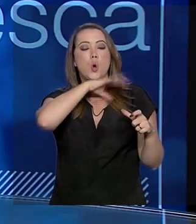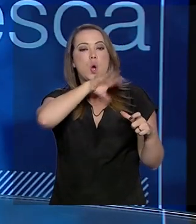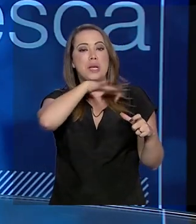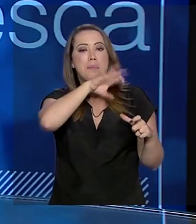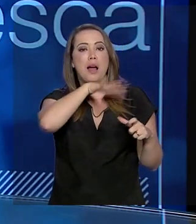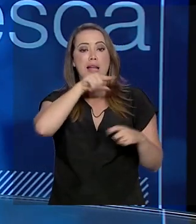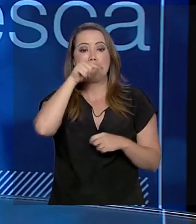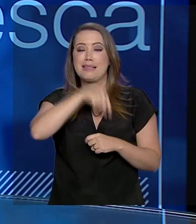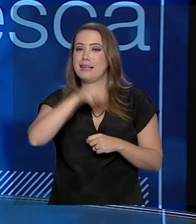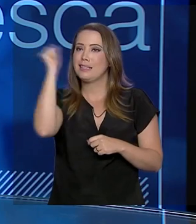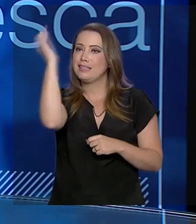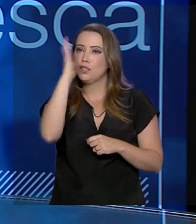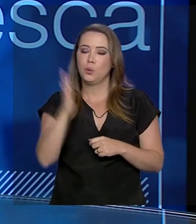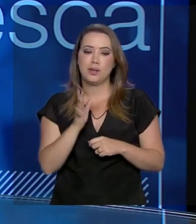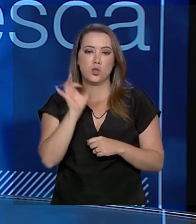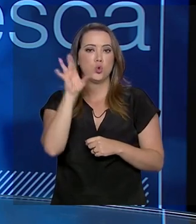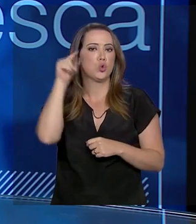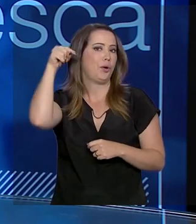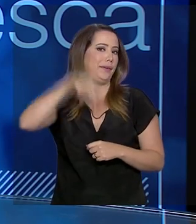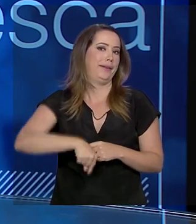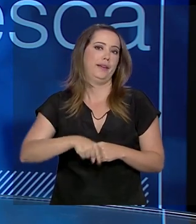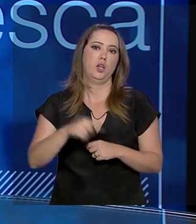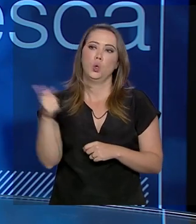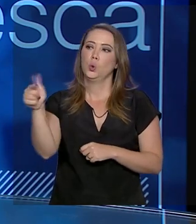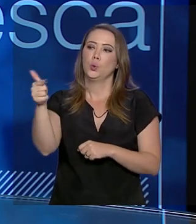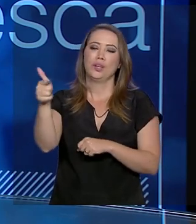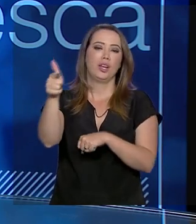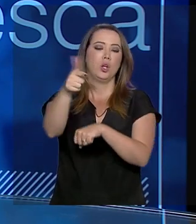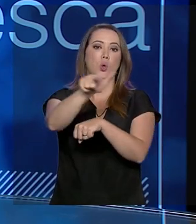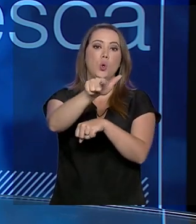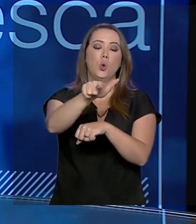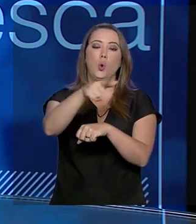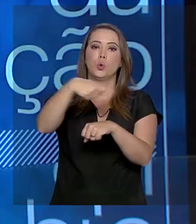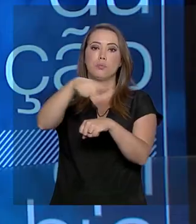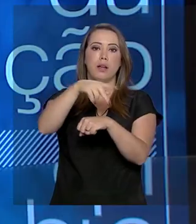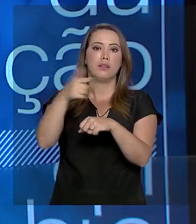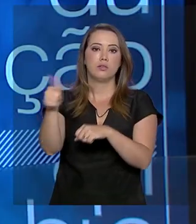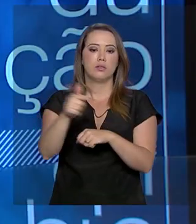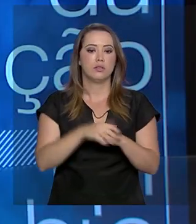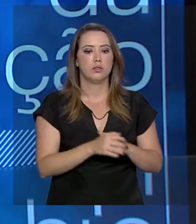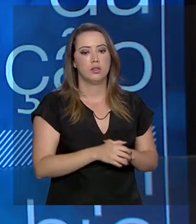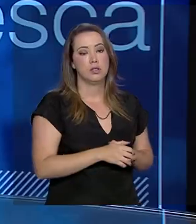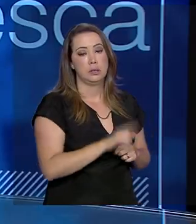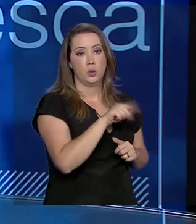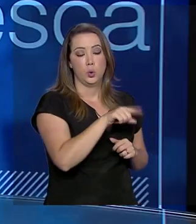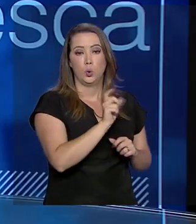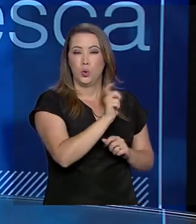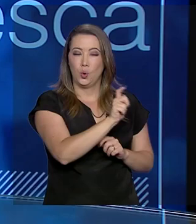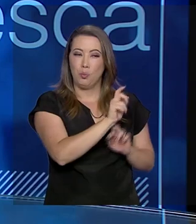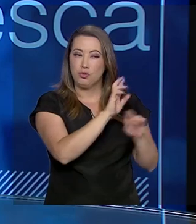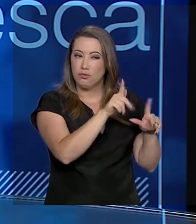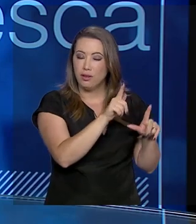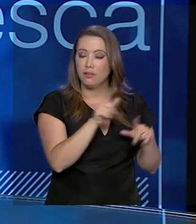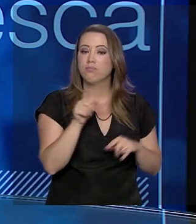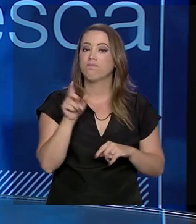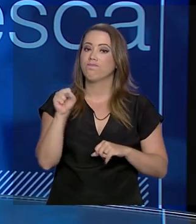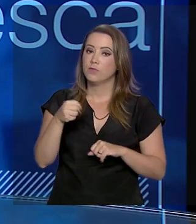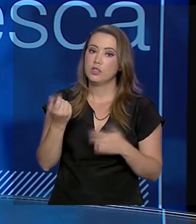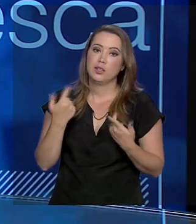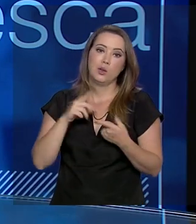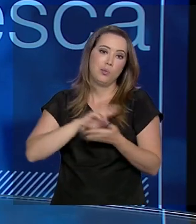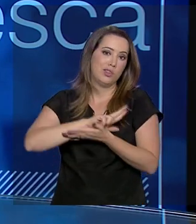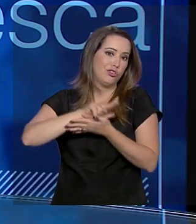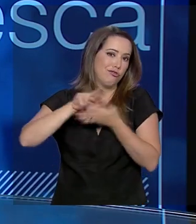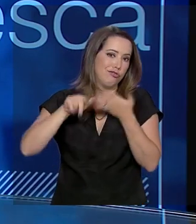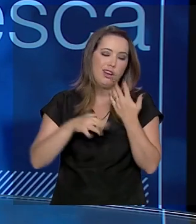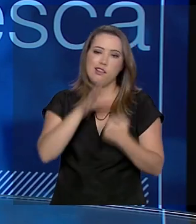animais aqui, espécies que não existem em nenhum outro lugar do mundo. Ictiofauna? Ictiofauna, porque aí pega todos os tipos